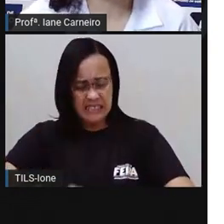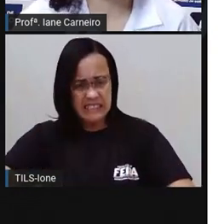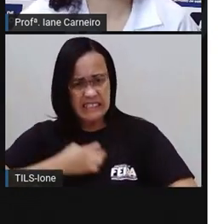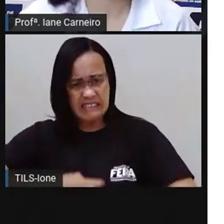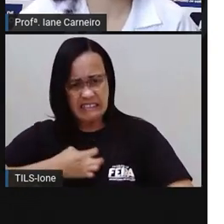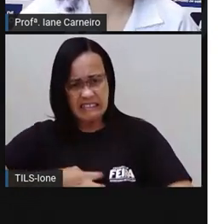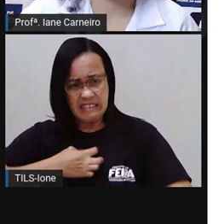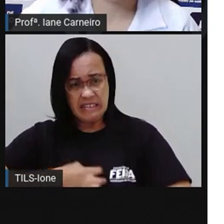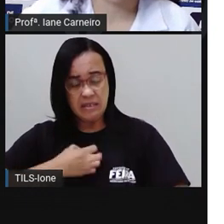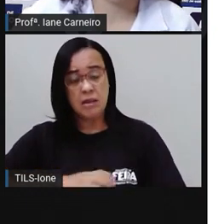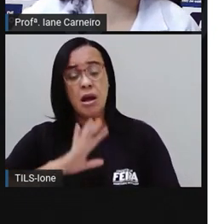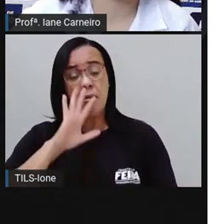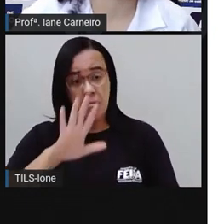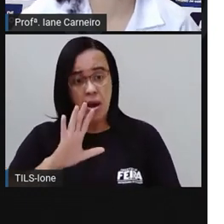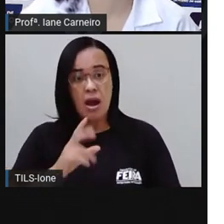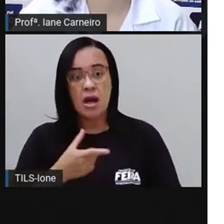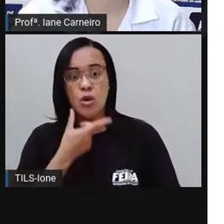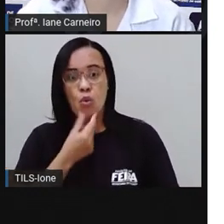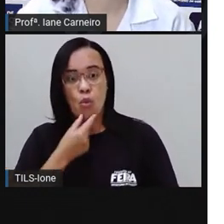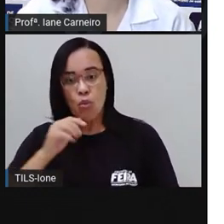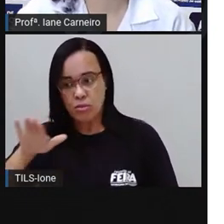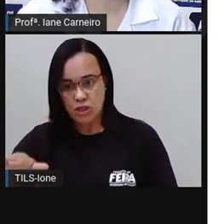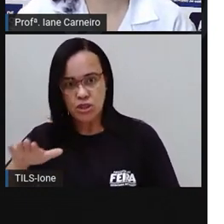deixou Theo atravessar a ponte.